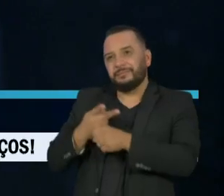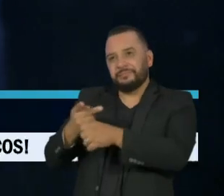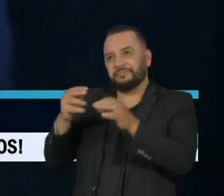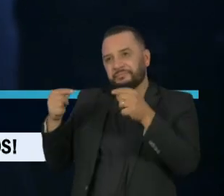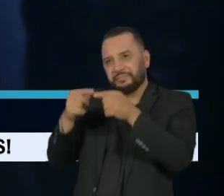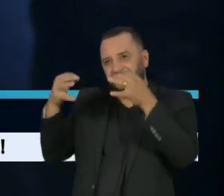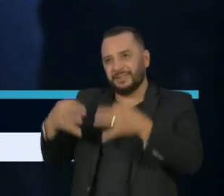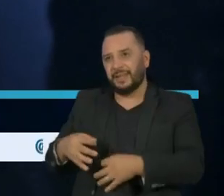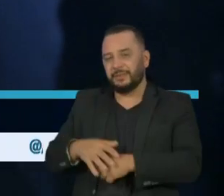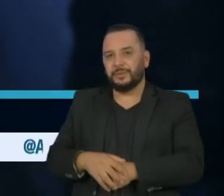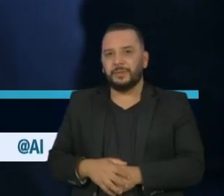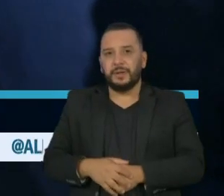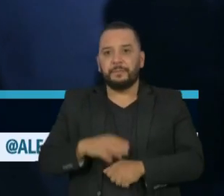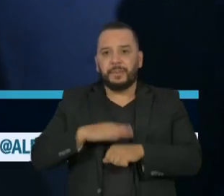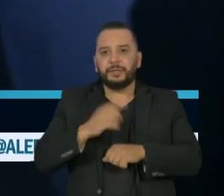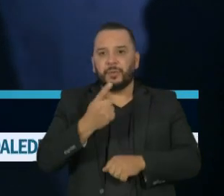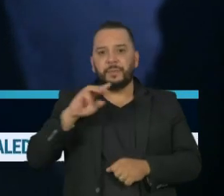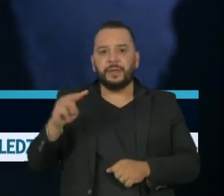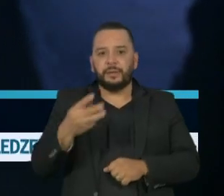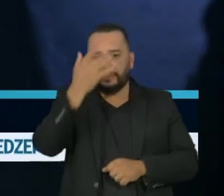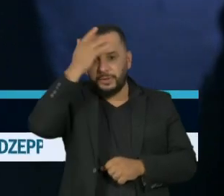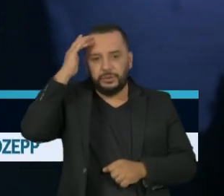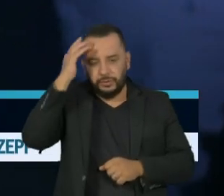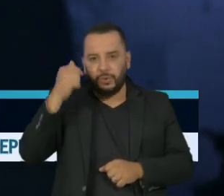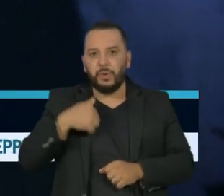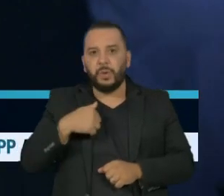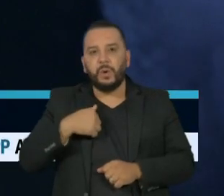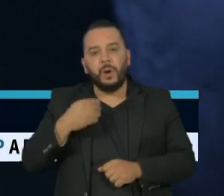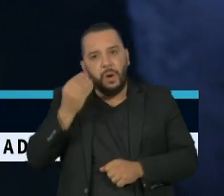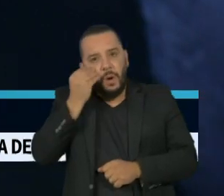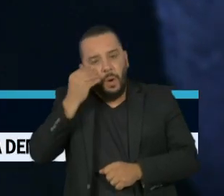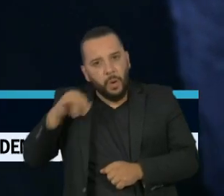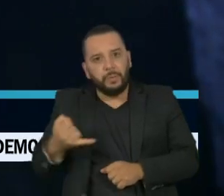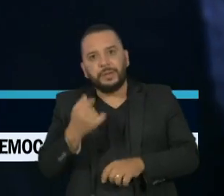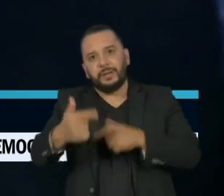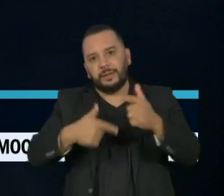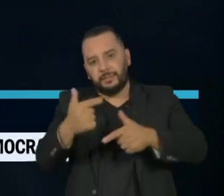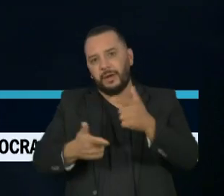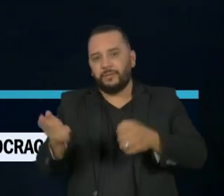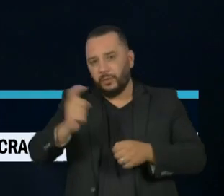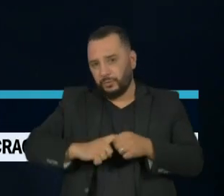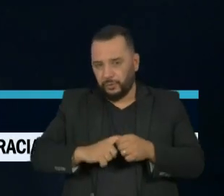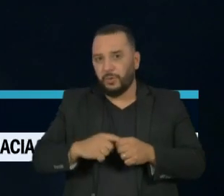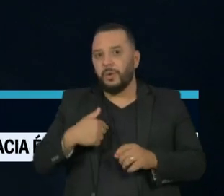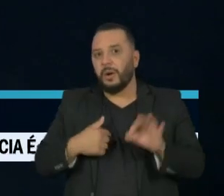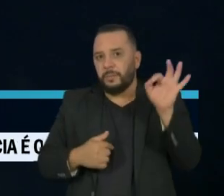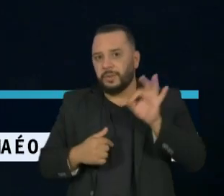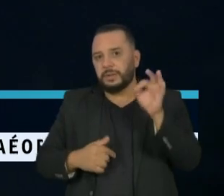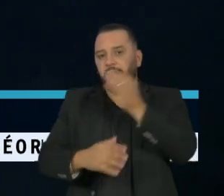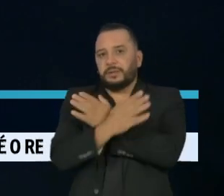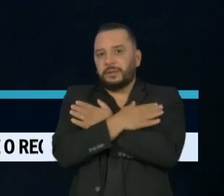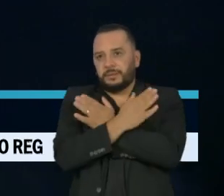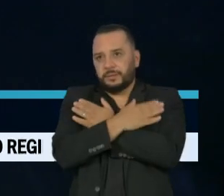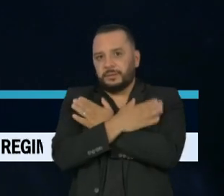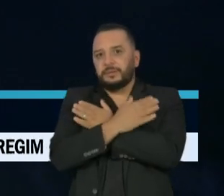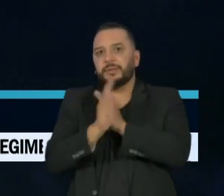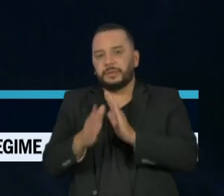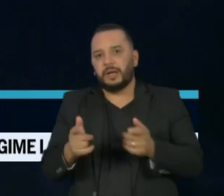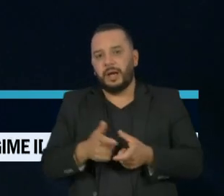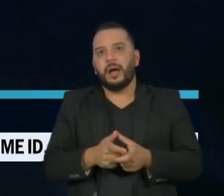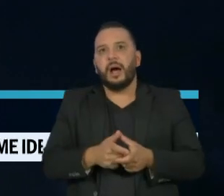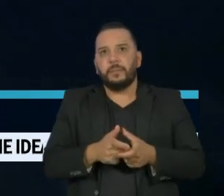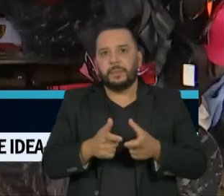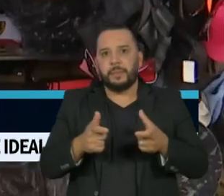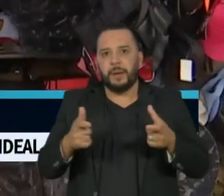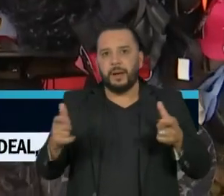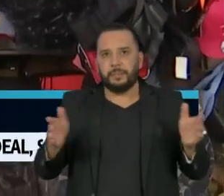Mais de um milhão de brasileiros voltaram a buscar oportunidades no mercado de trabalho e a taxa de desemprego atingiu o nível mais alto na